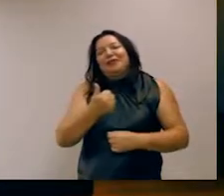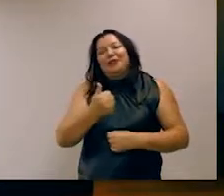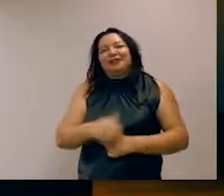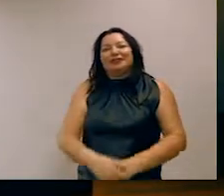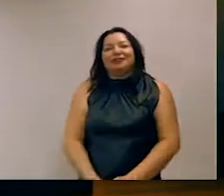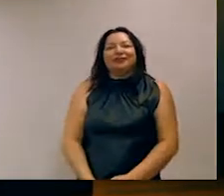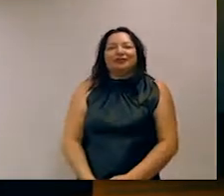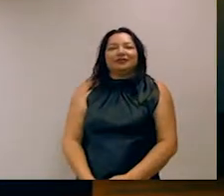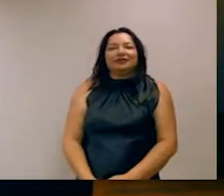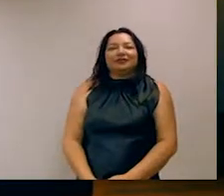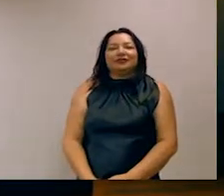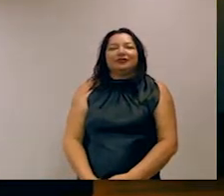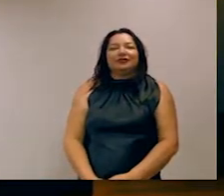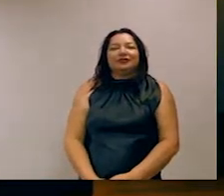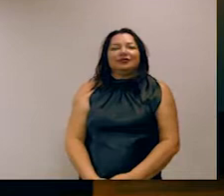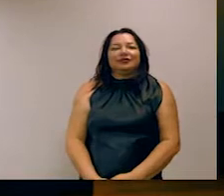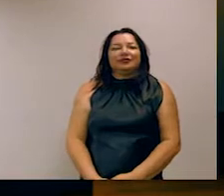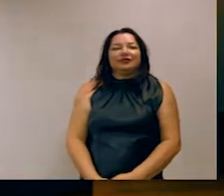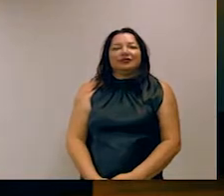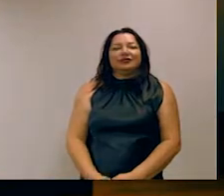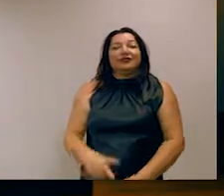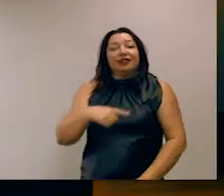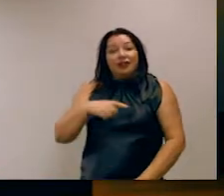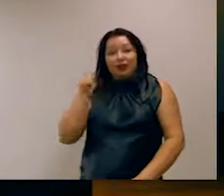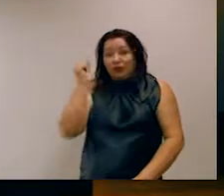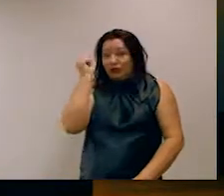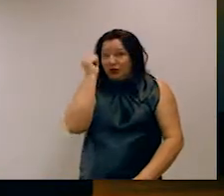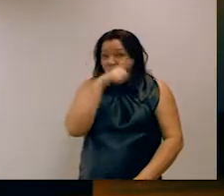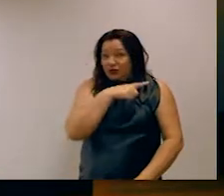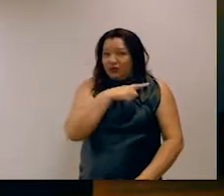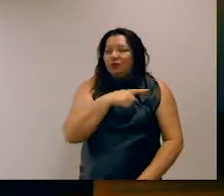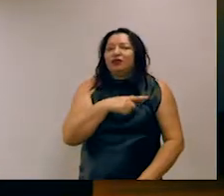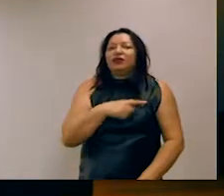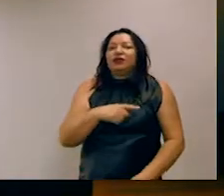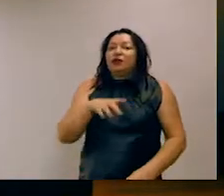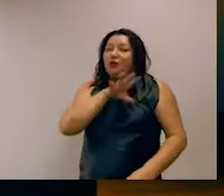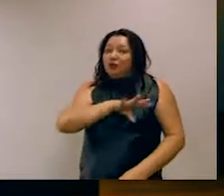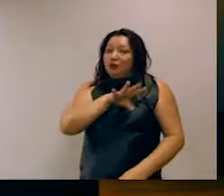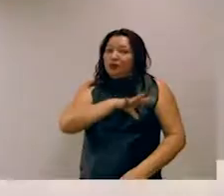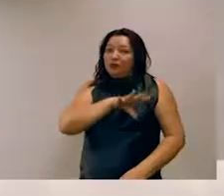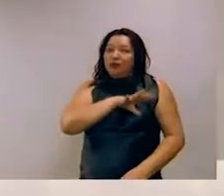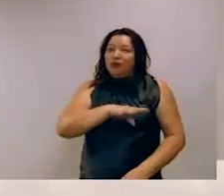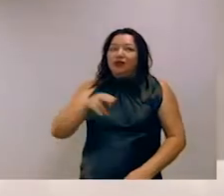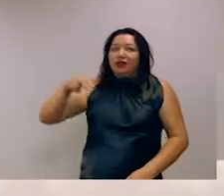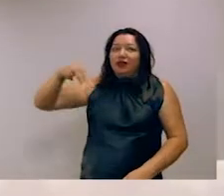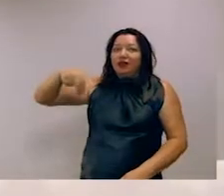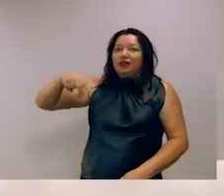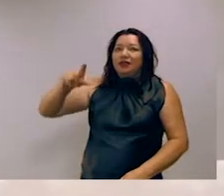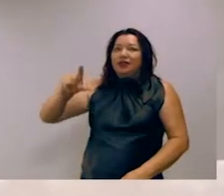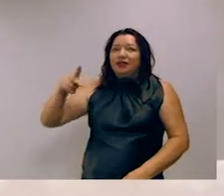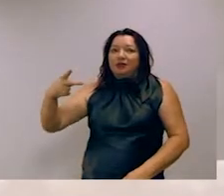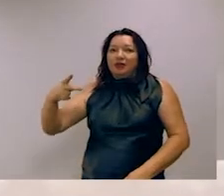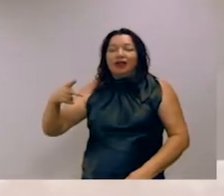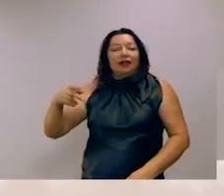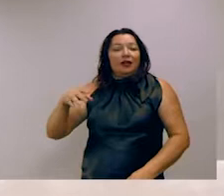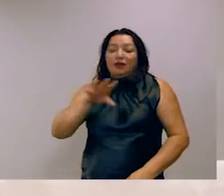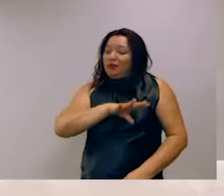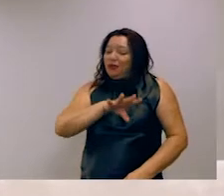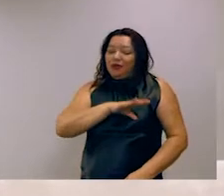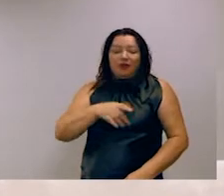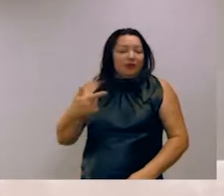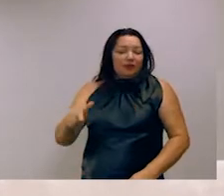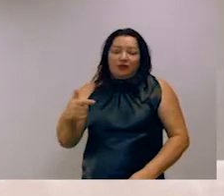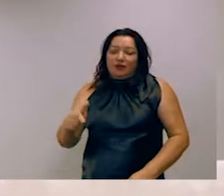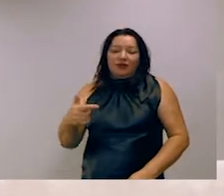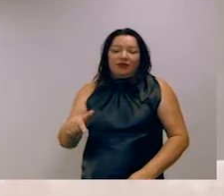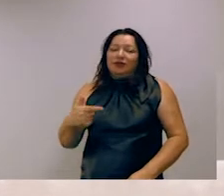e vem um desafio específico para o INP em português. Nós temos poucos datasets em português bem definidos